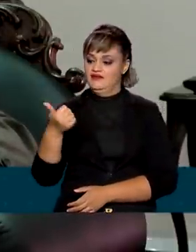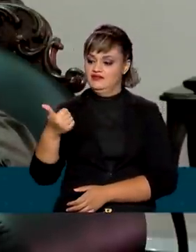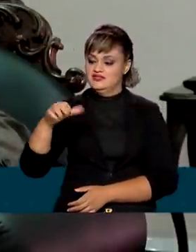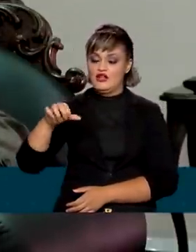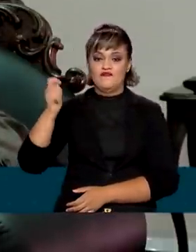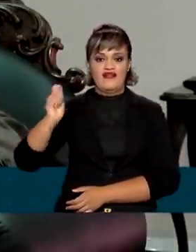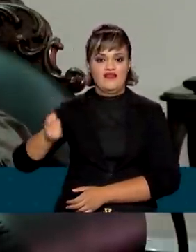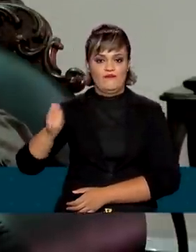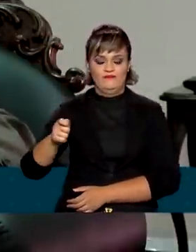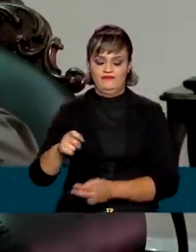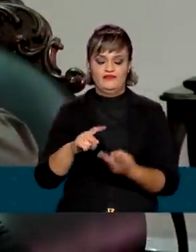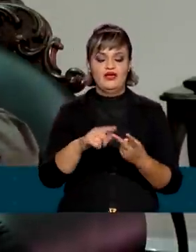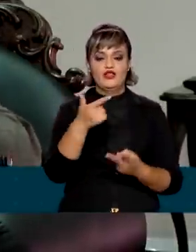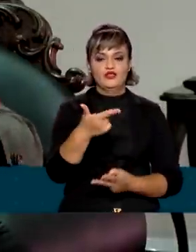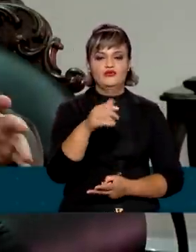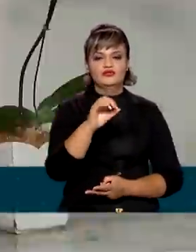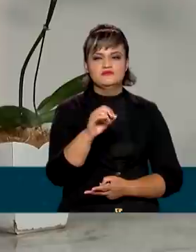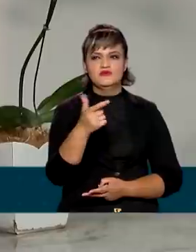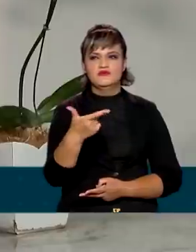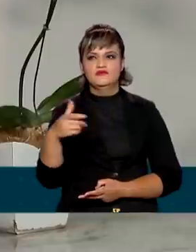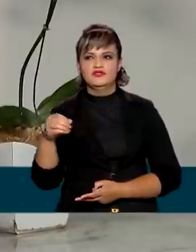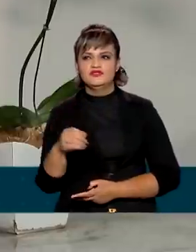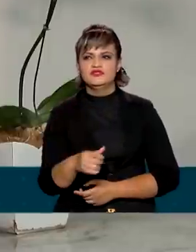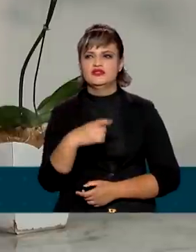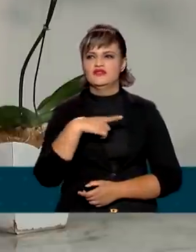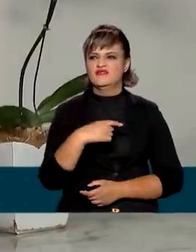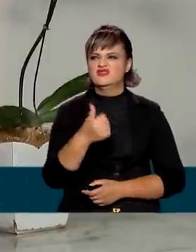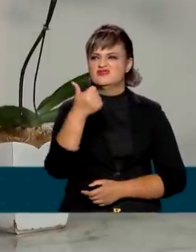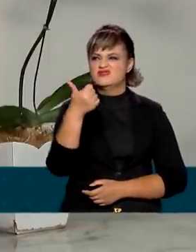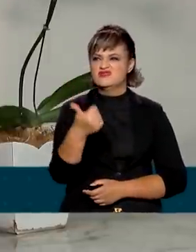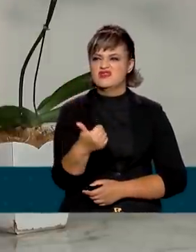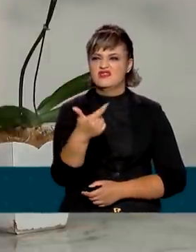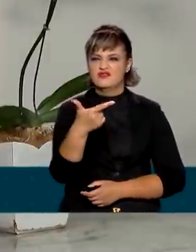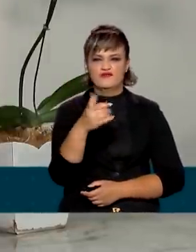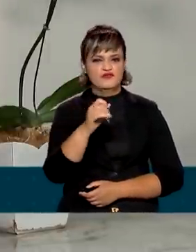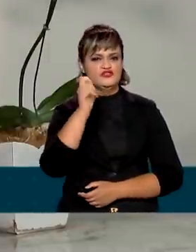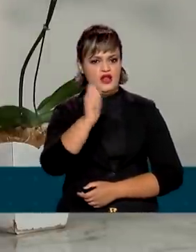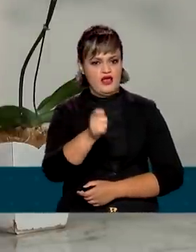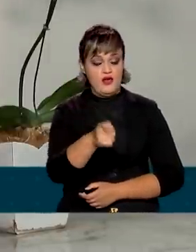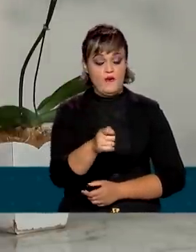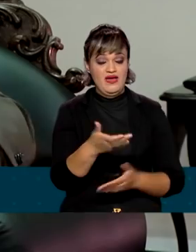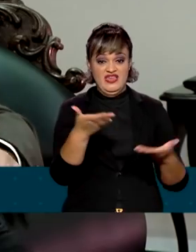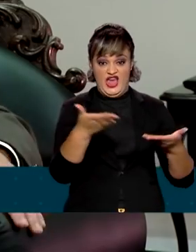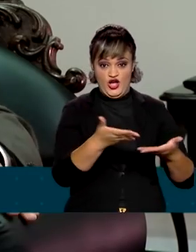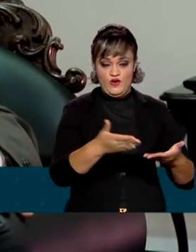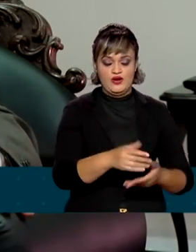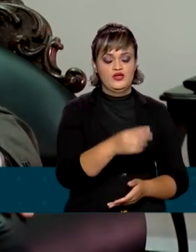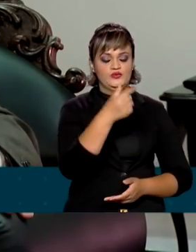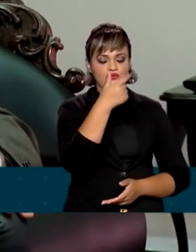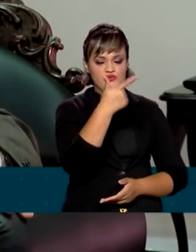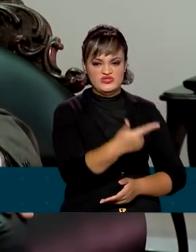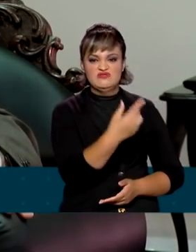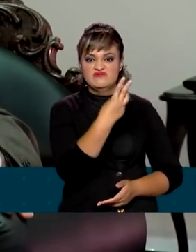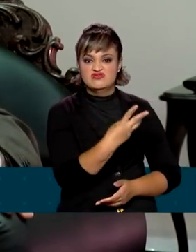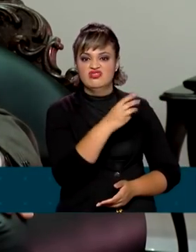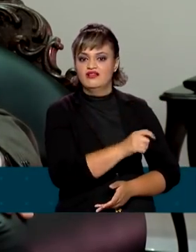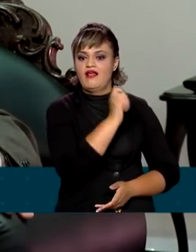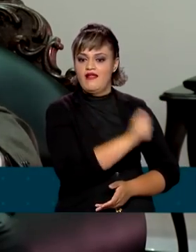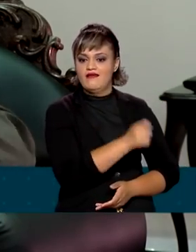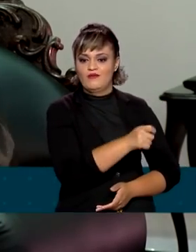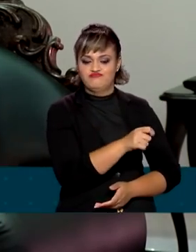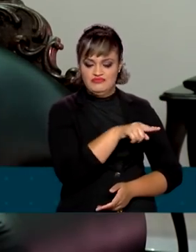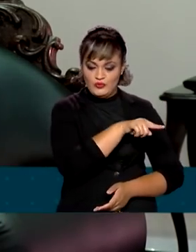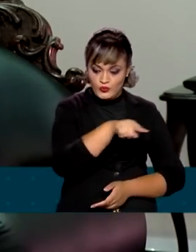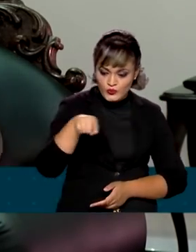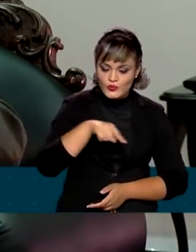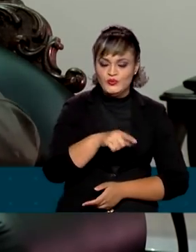no ano de 2020 acho que 120 e poucos leilões e agora foram mais de 230 leilões. Então isso é muito